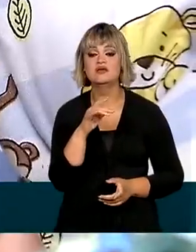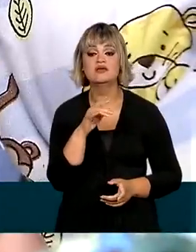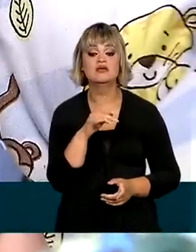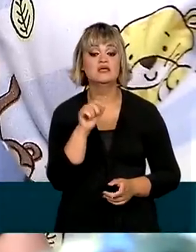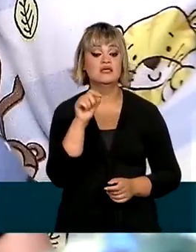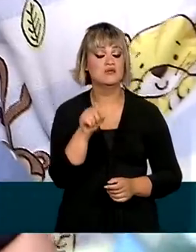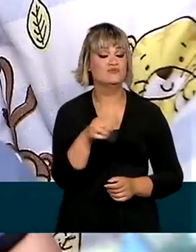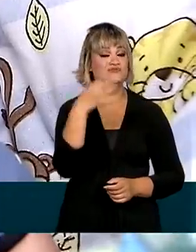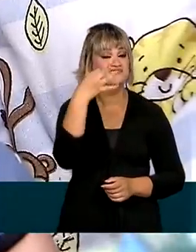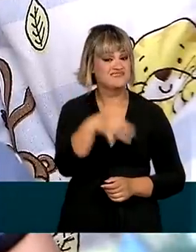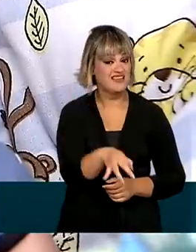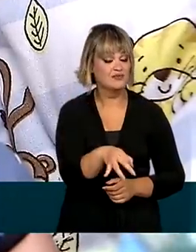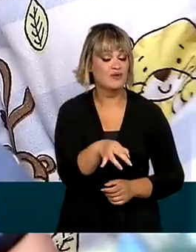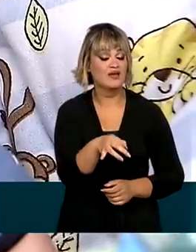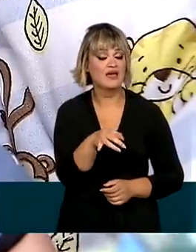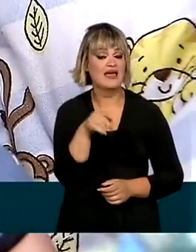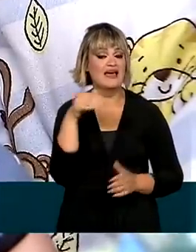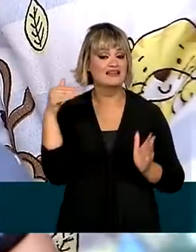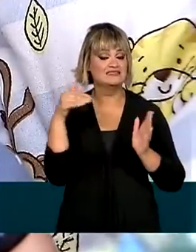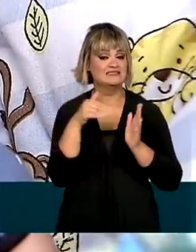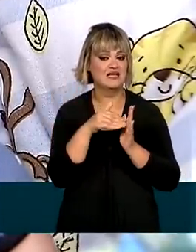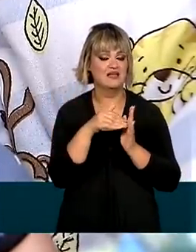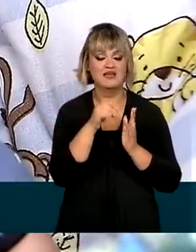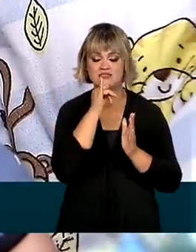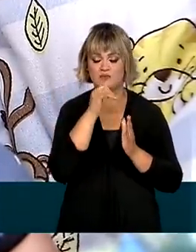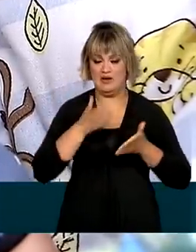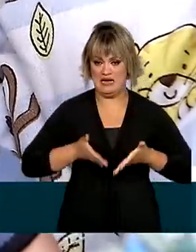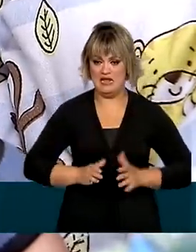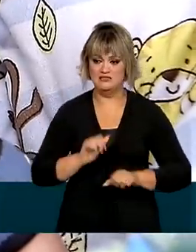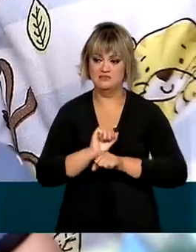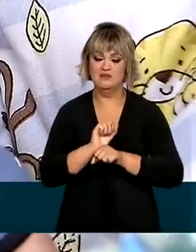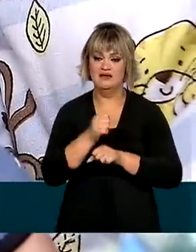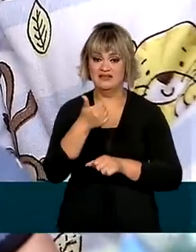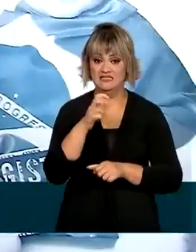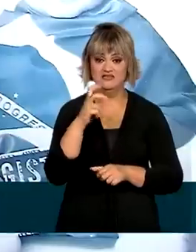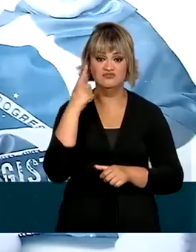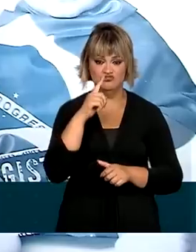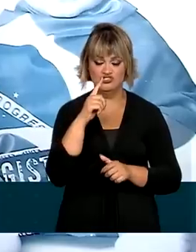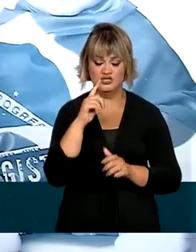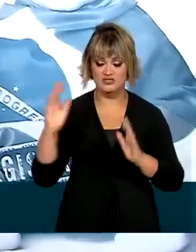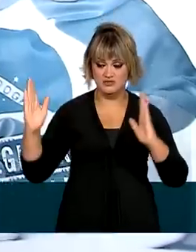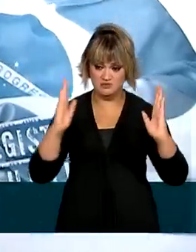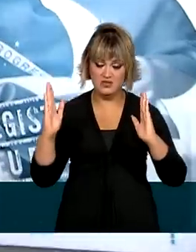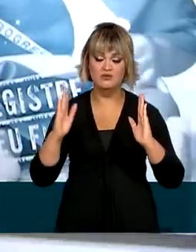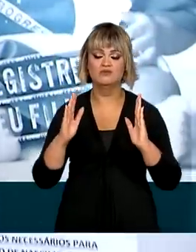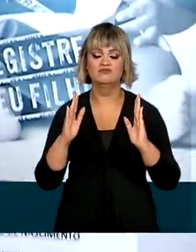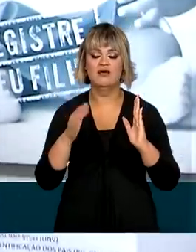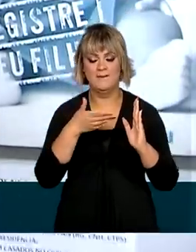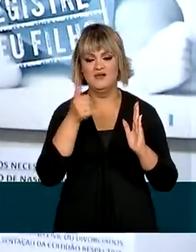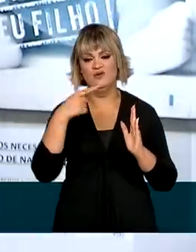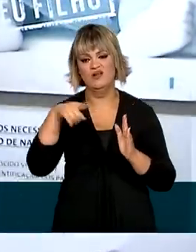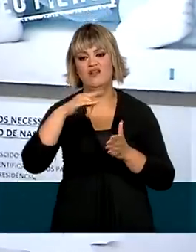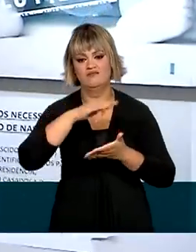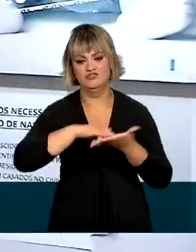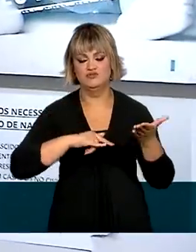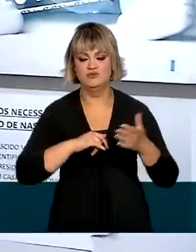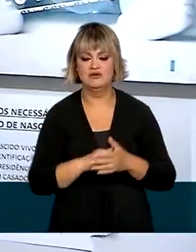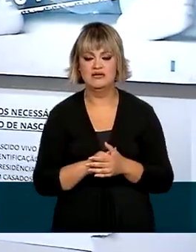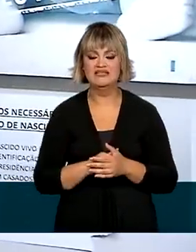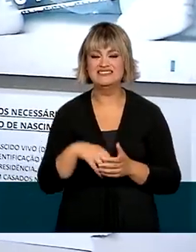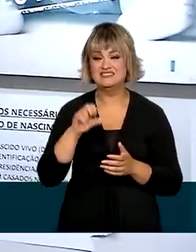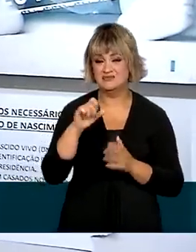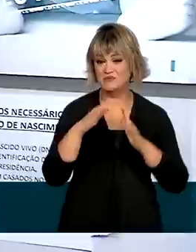preferencialmente até os 15 dias do nascimento da criança. Para quem mora mais de 30 quilômetros